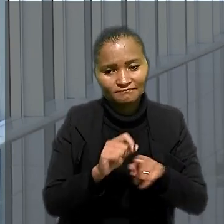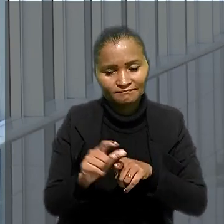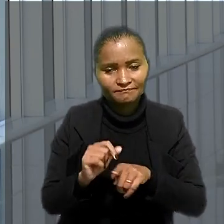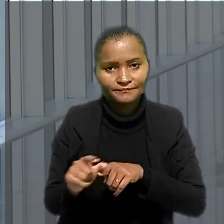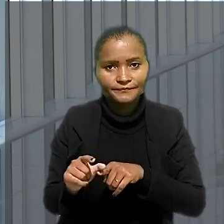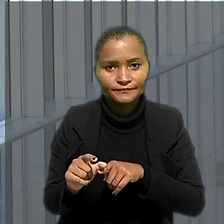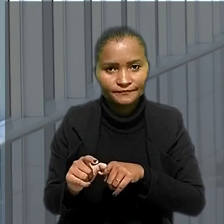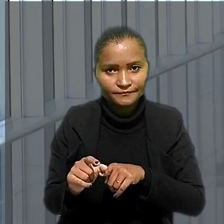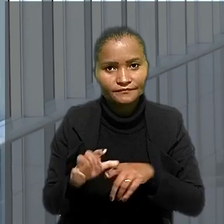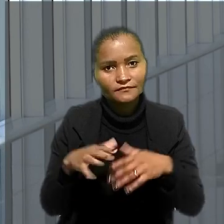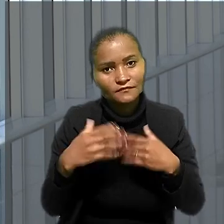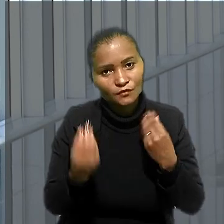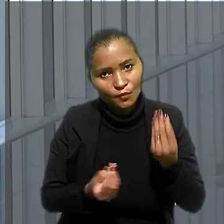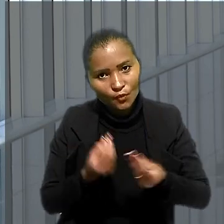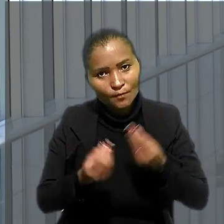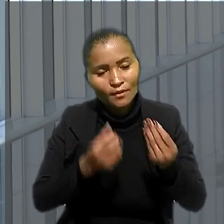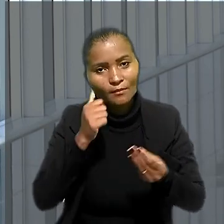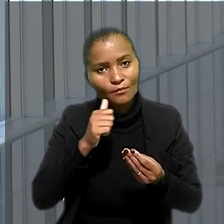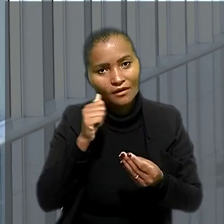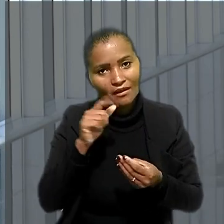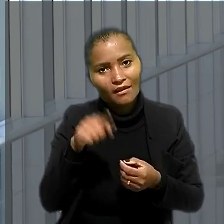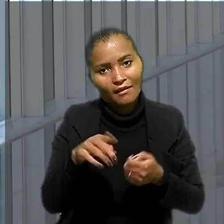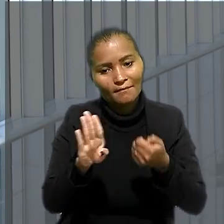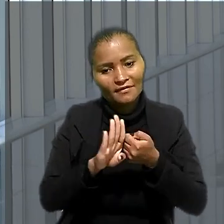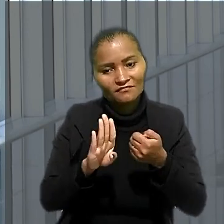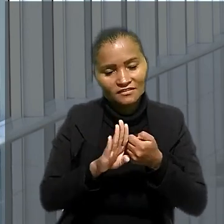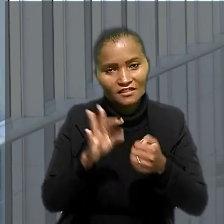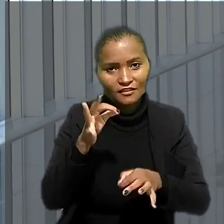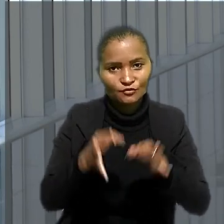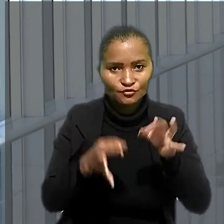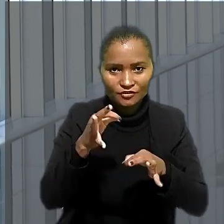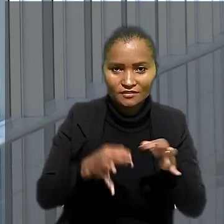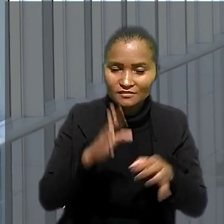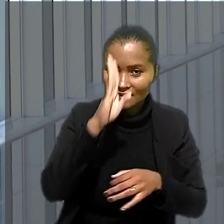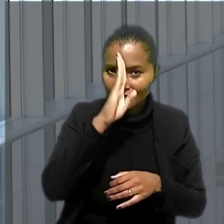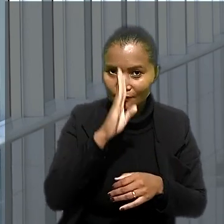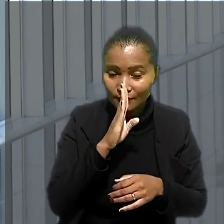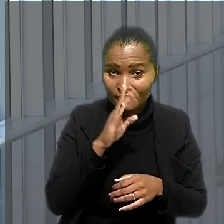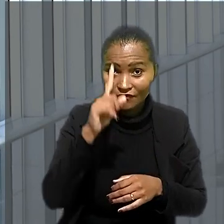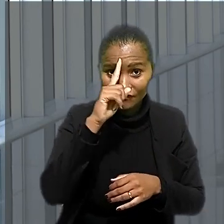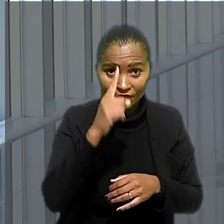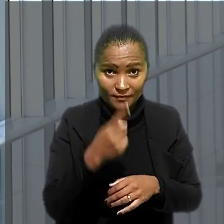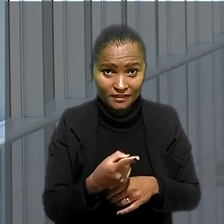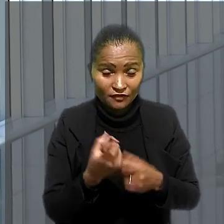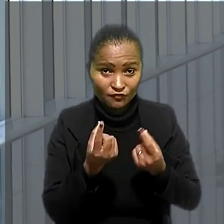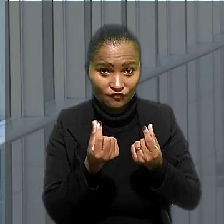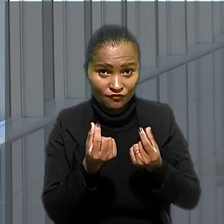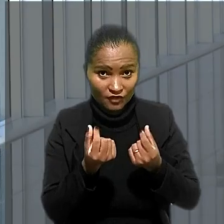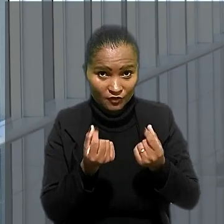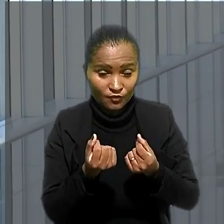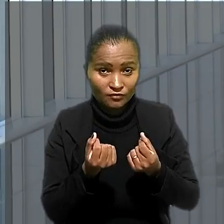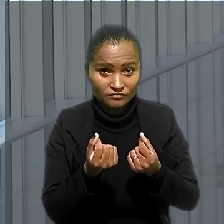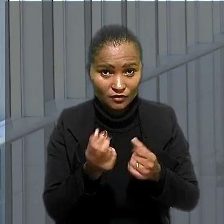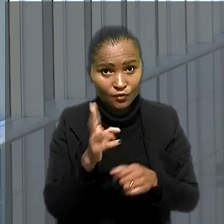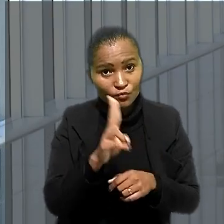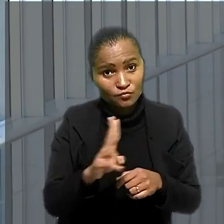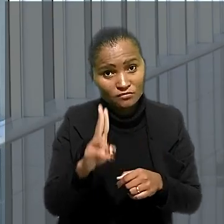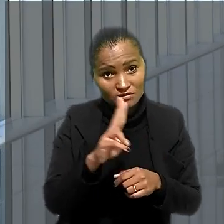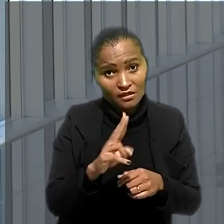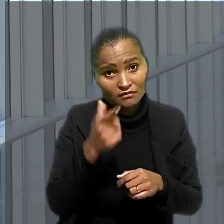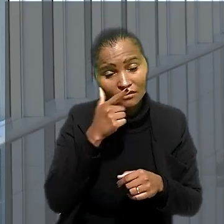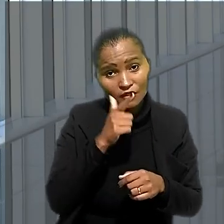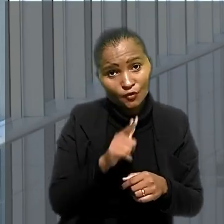ação. Como a empregada era beneficiária da justiça gratuita, foi determinada a utilização de valores obtidos no mesmo processo